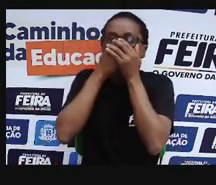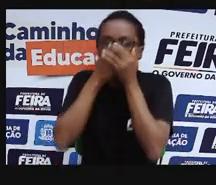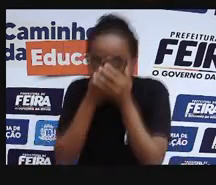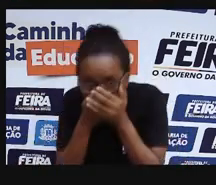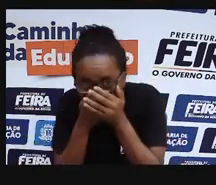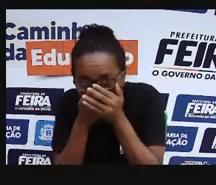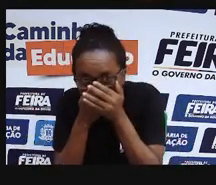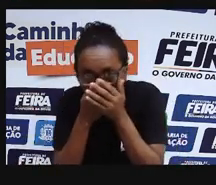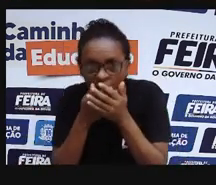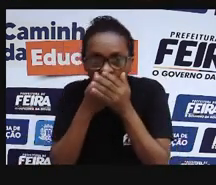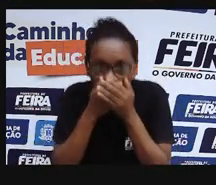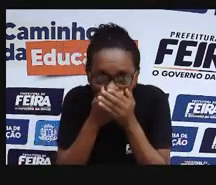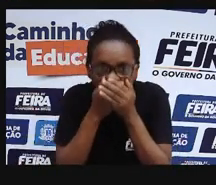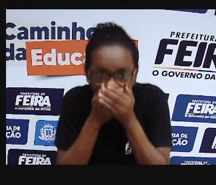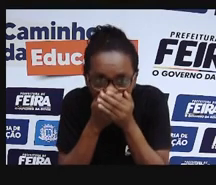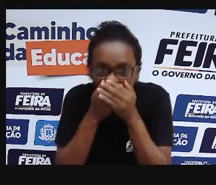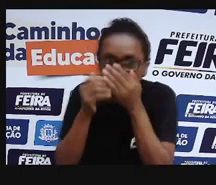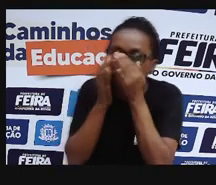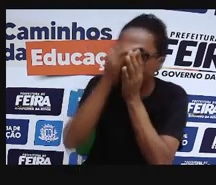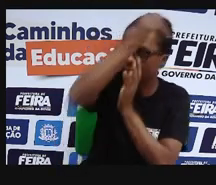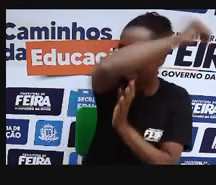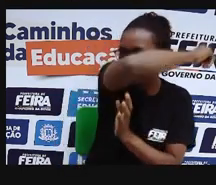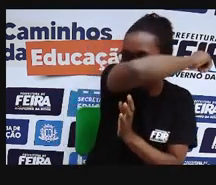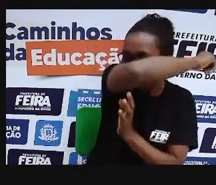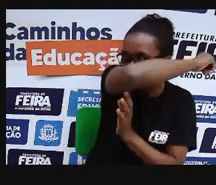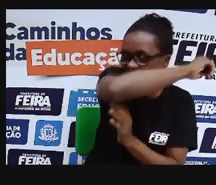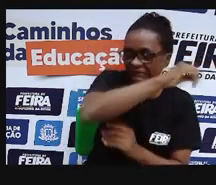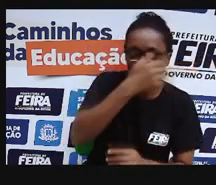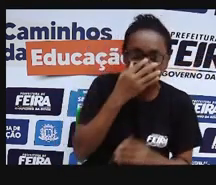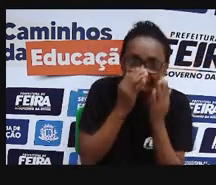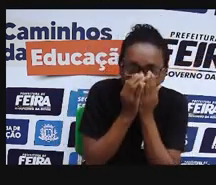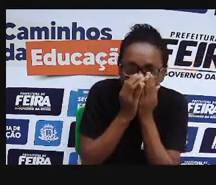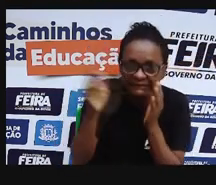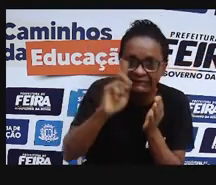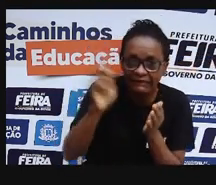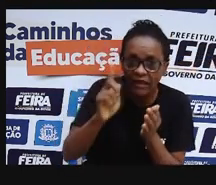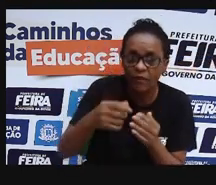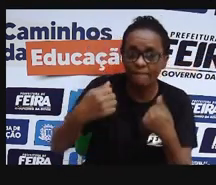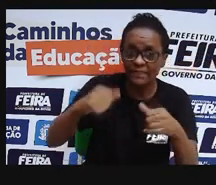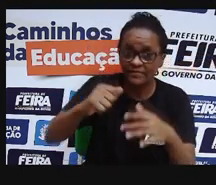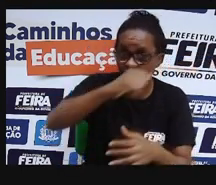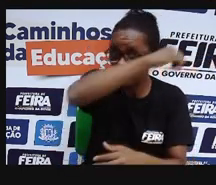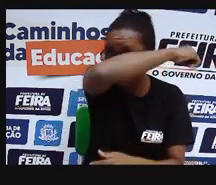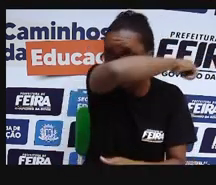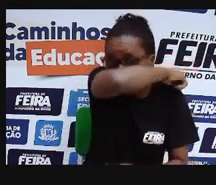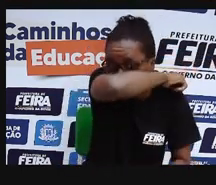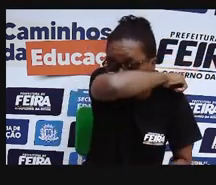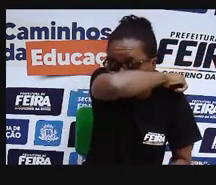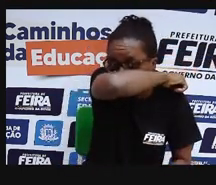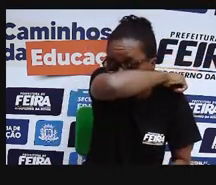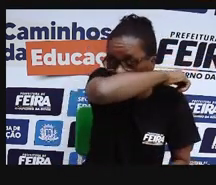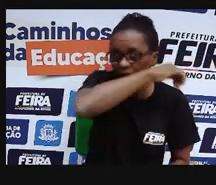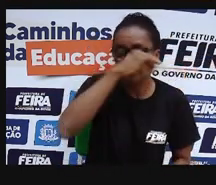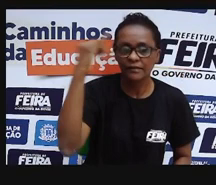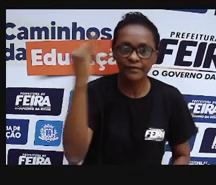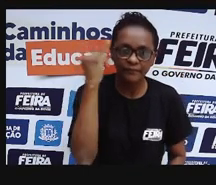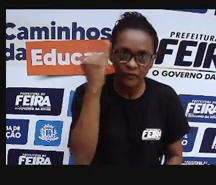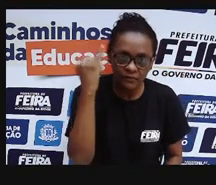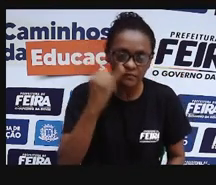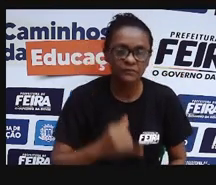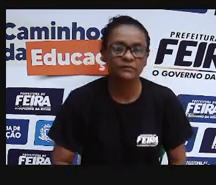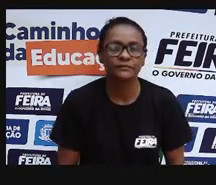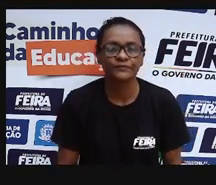lenço no lixo. Prova, mas na hora não tem um lenço, não tem um papel. O que eu faço? Simples. Eu posso